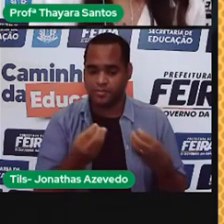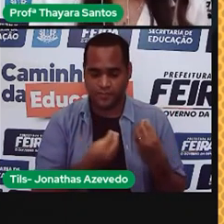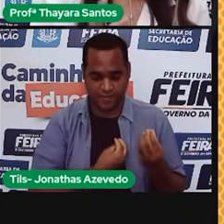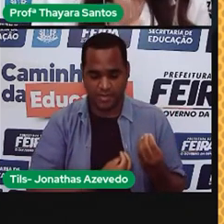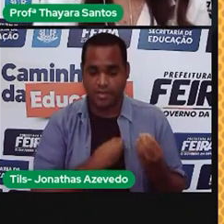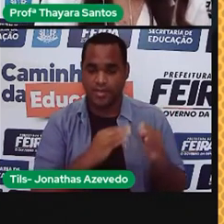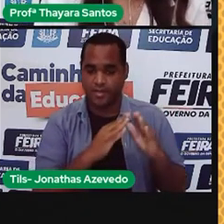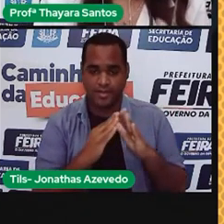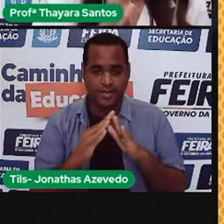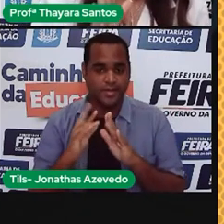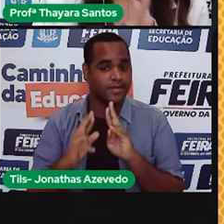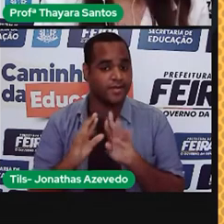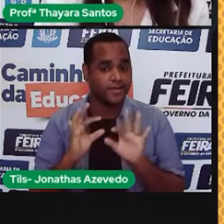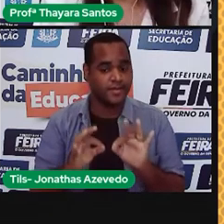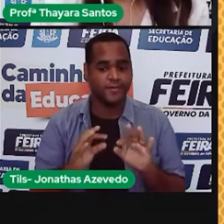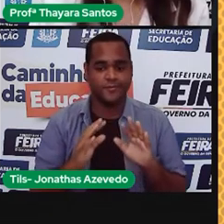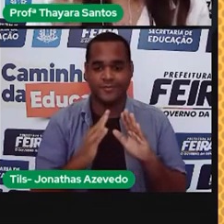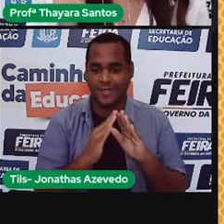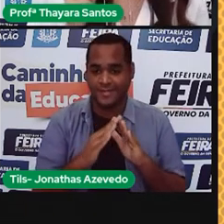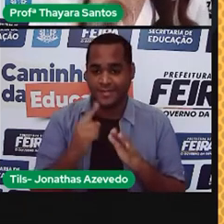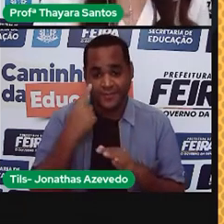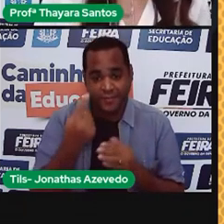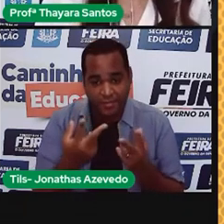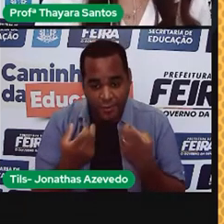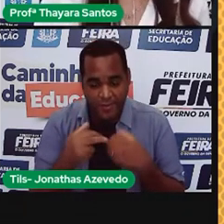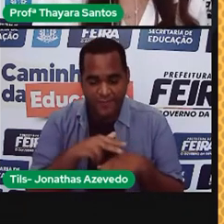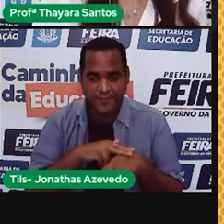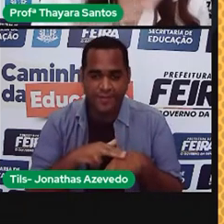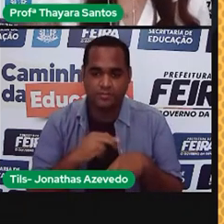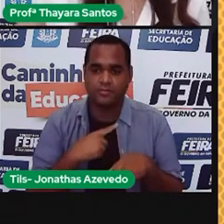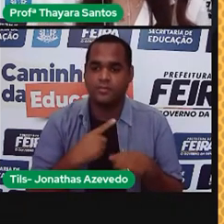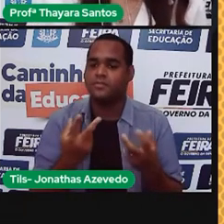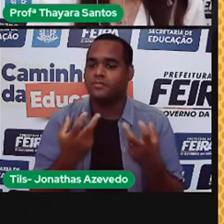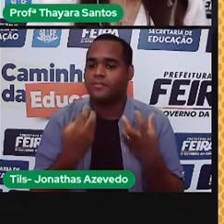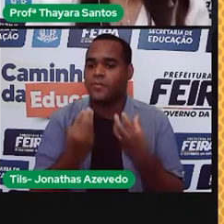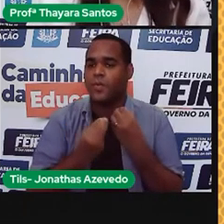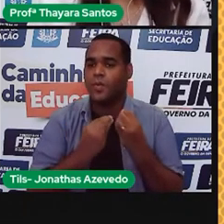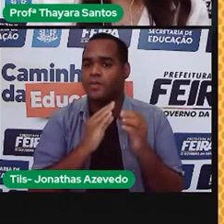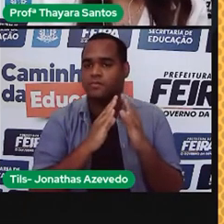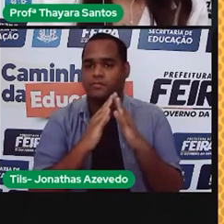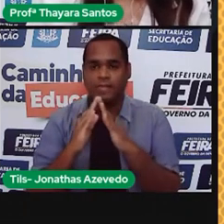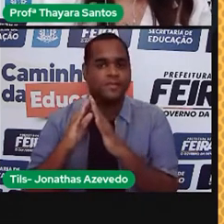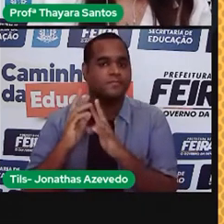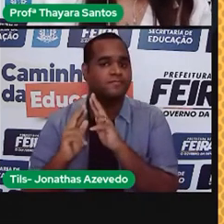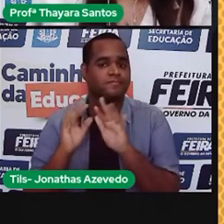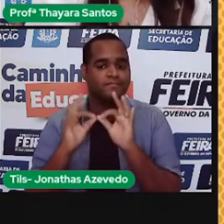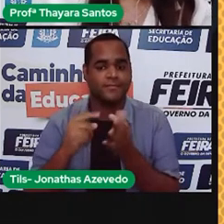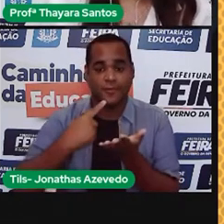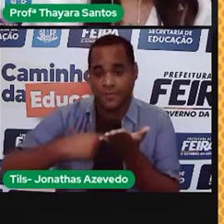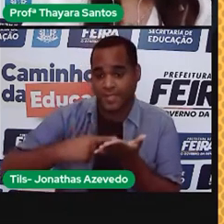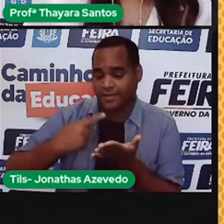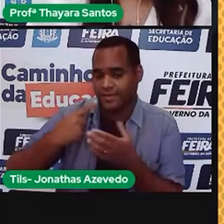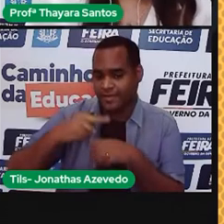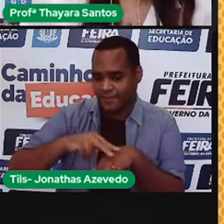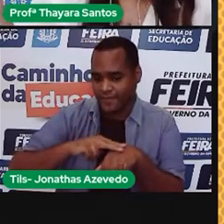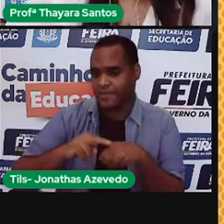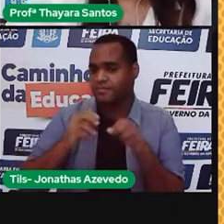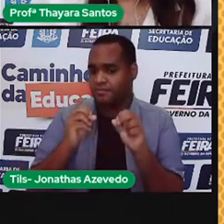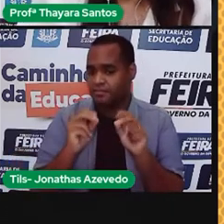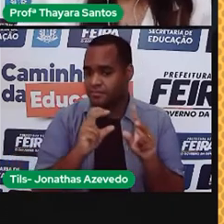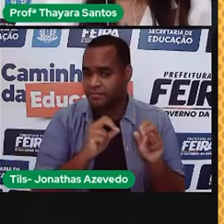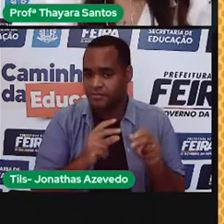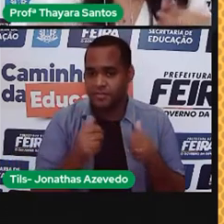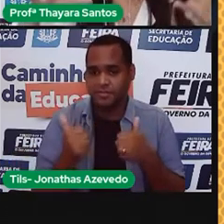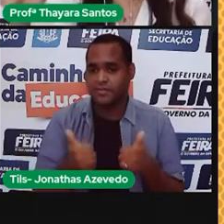de vocês. Então, chegou a conta. Viu que está verde? Vamos lá falar com o pessoal de casa, combinar, né? Está verde, tudo bem. Está